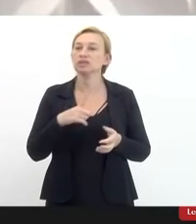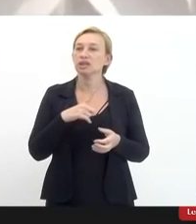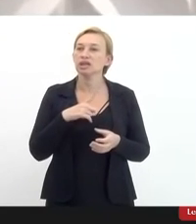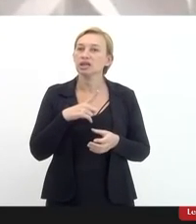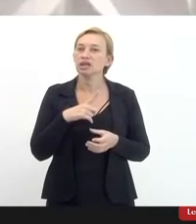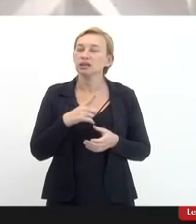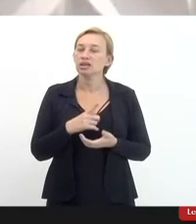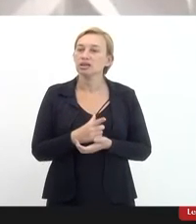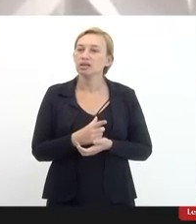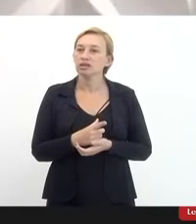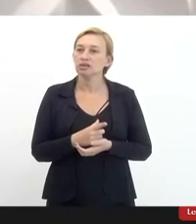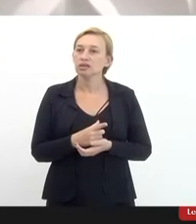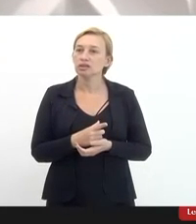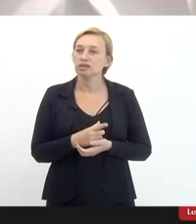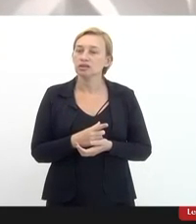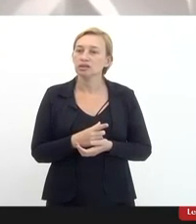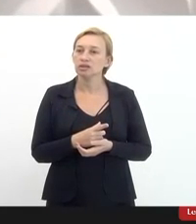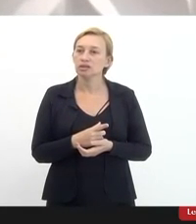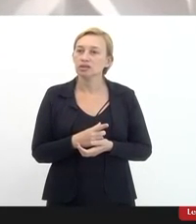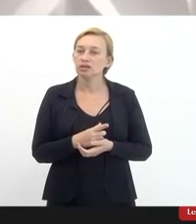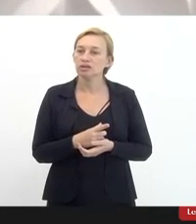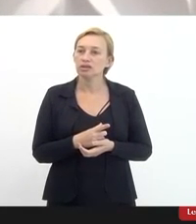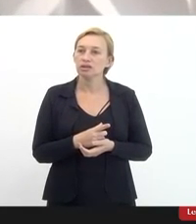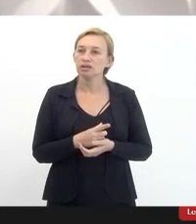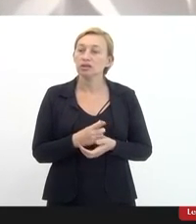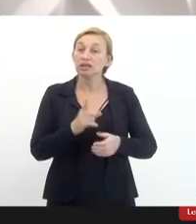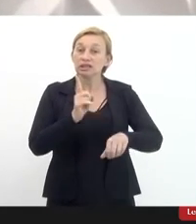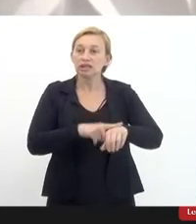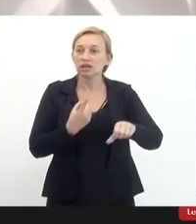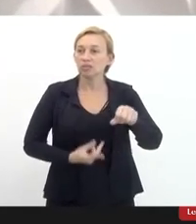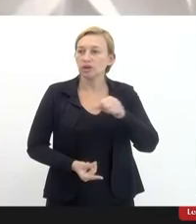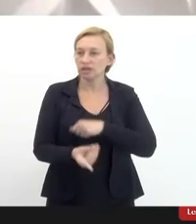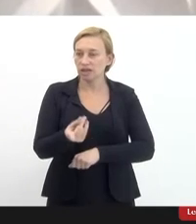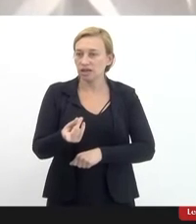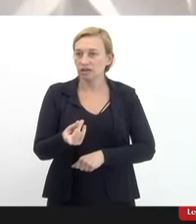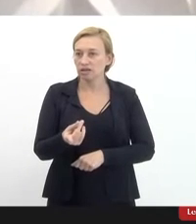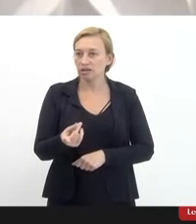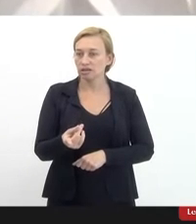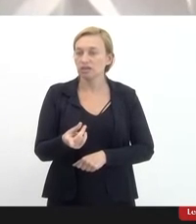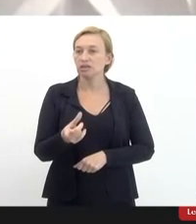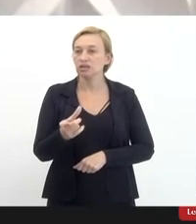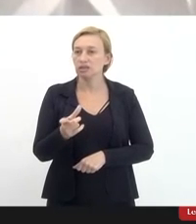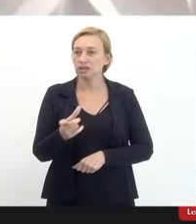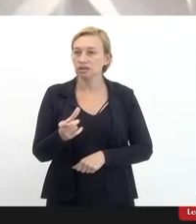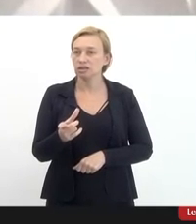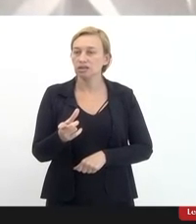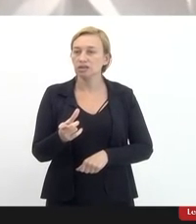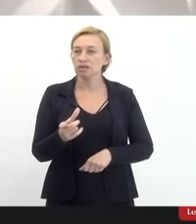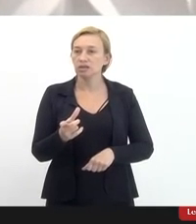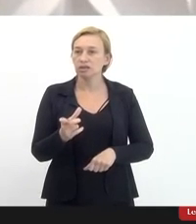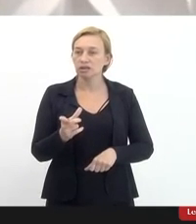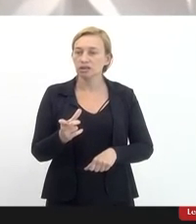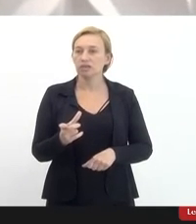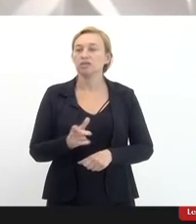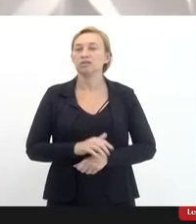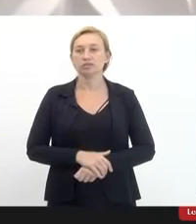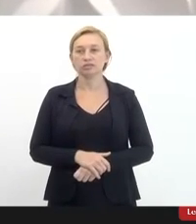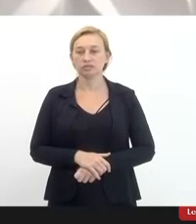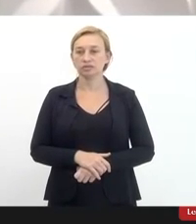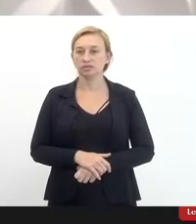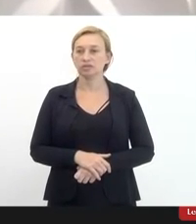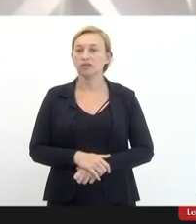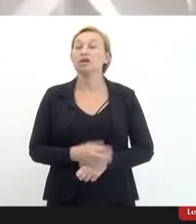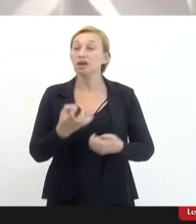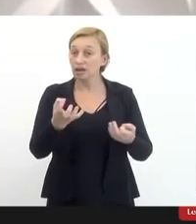seja entendido por tempo indeterminado tenha validade por tempo indeterminado